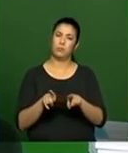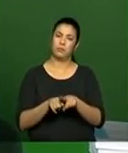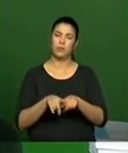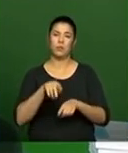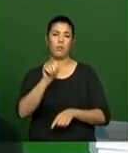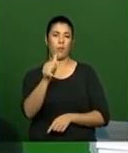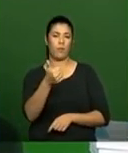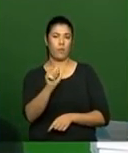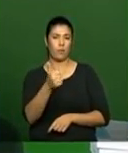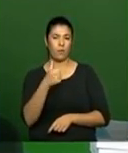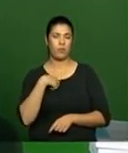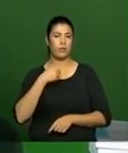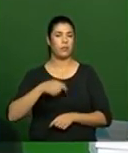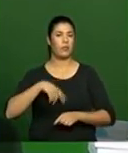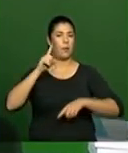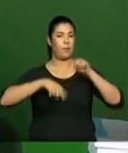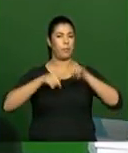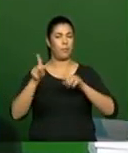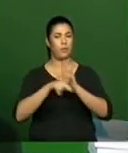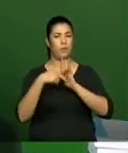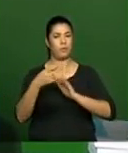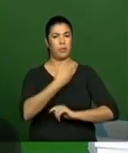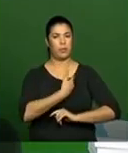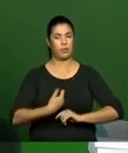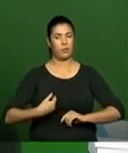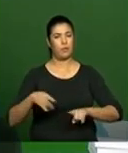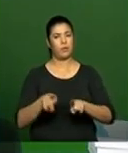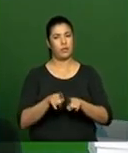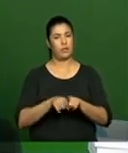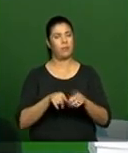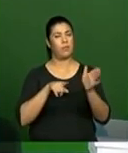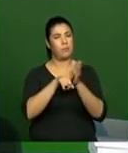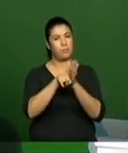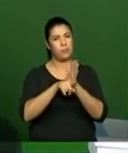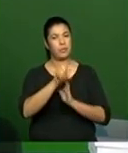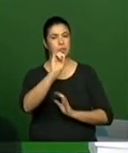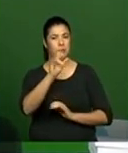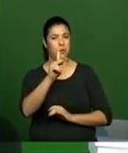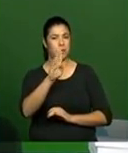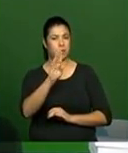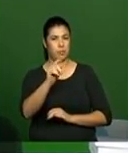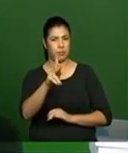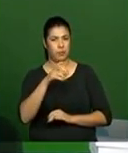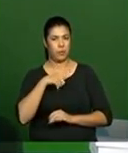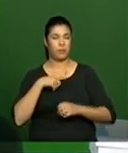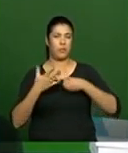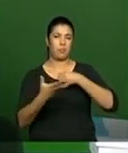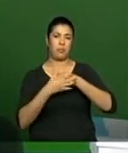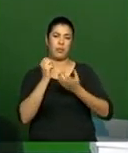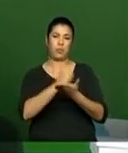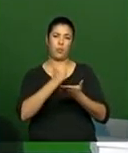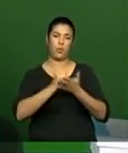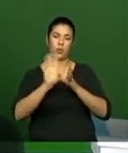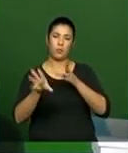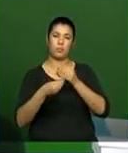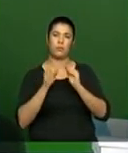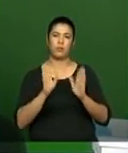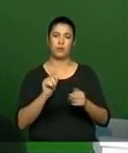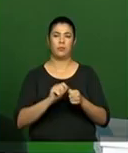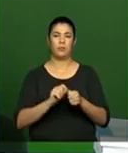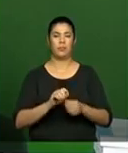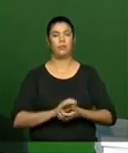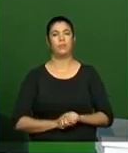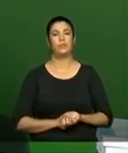de avaliação de políticas de governo. E essa é uma pesquisa que, digamos, que está dentro do escopo do contrato que nós temos com o Ibope.